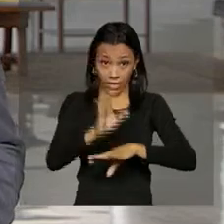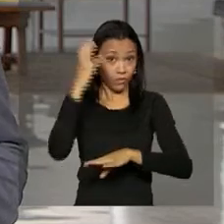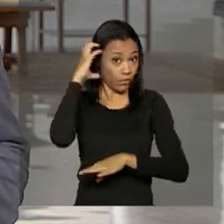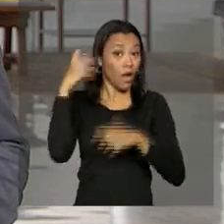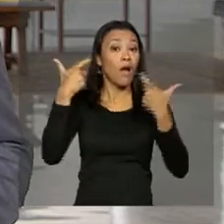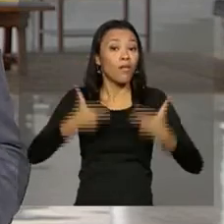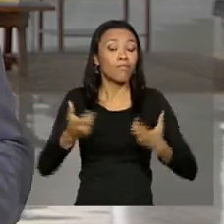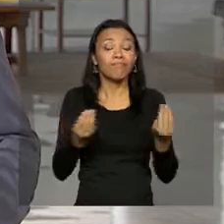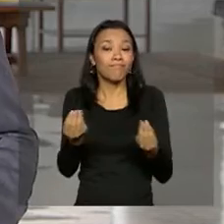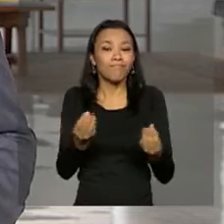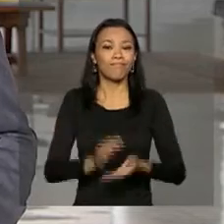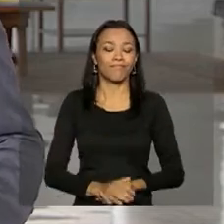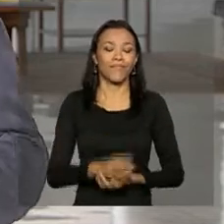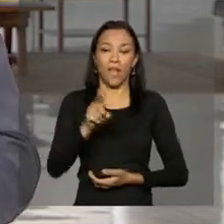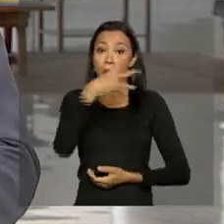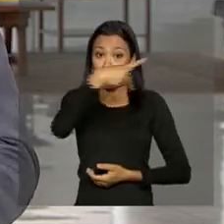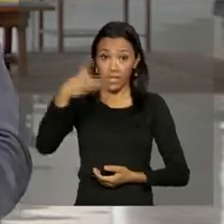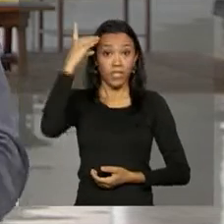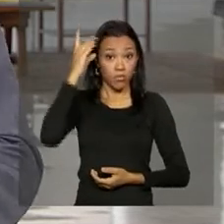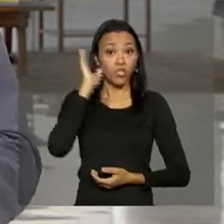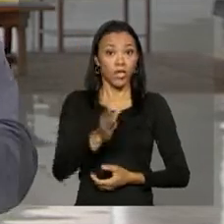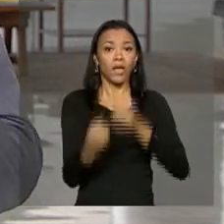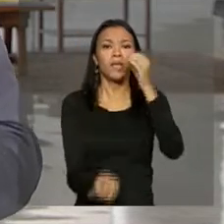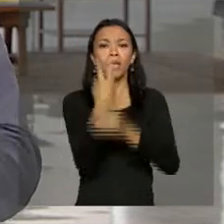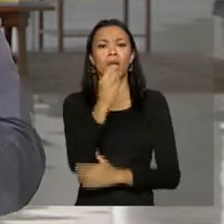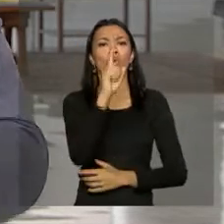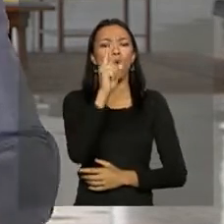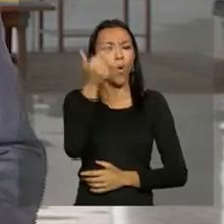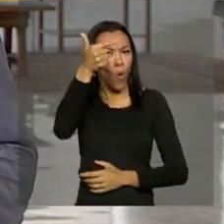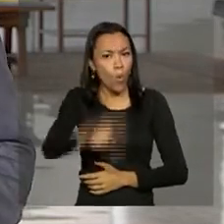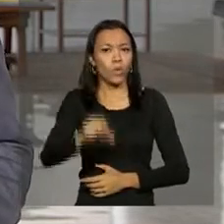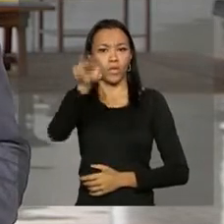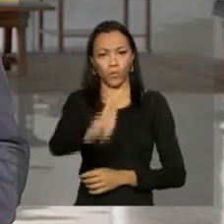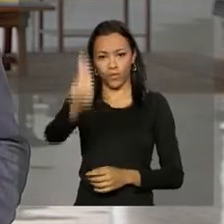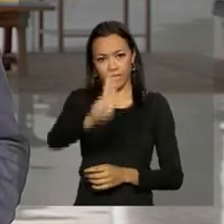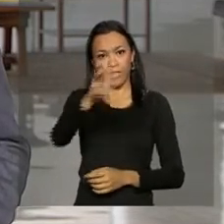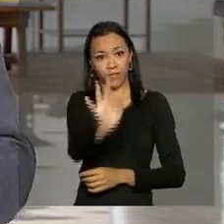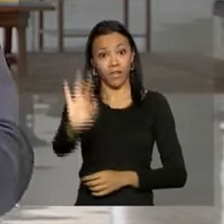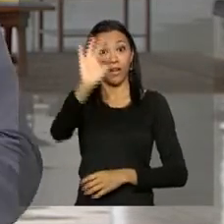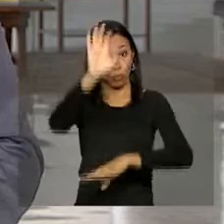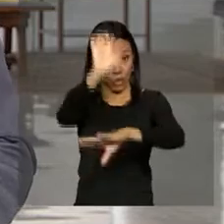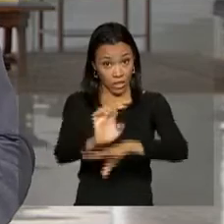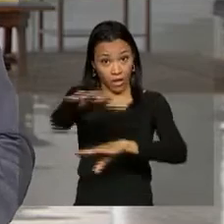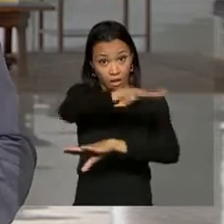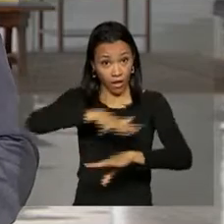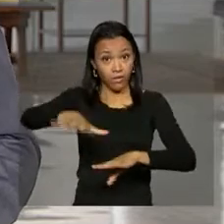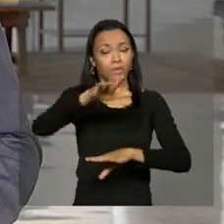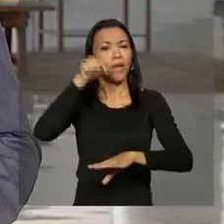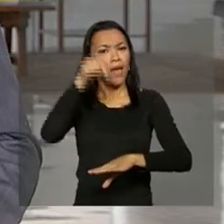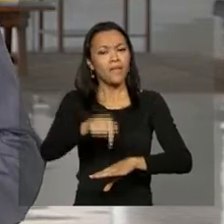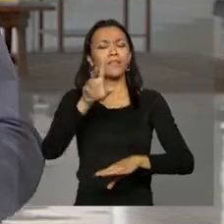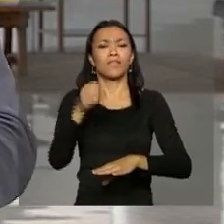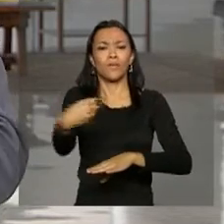Daniela, a presidenta Dilma Rousseff autorizou a criação de mais uma universidade federal no estado. A sede dessa nova universidade